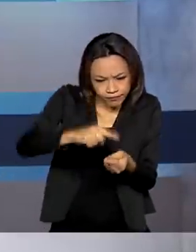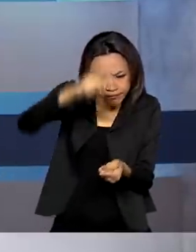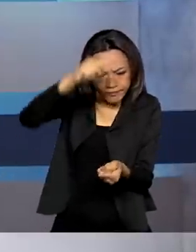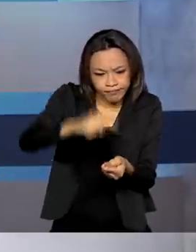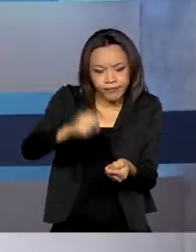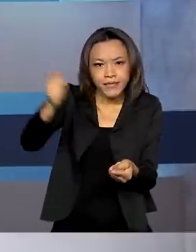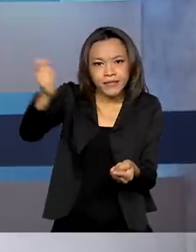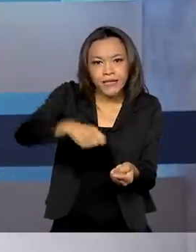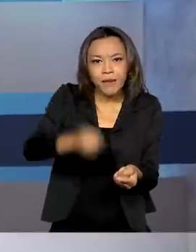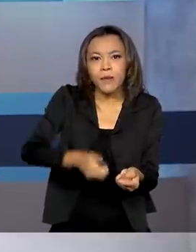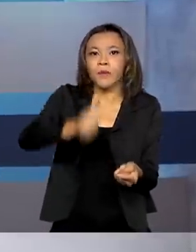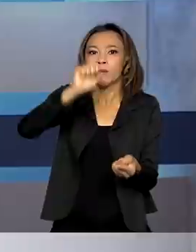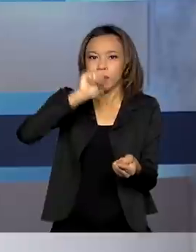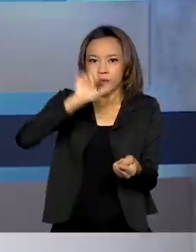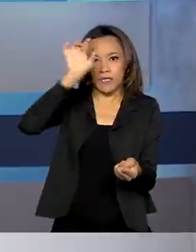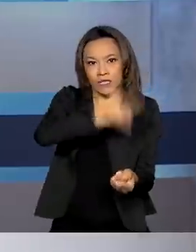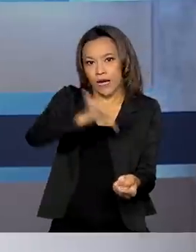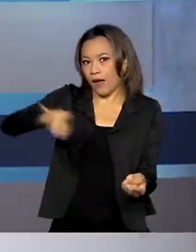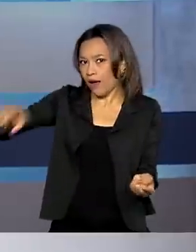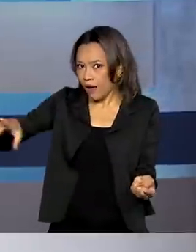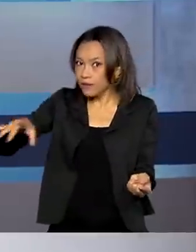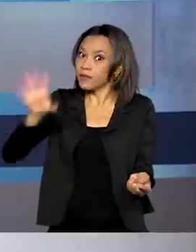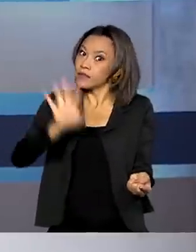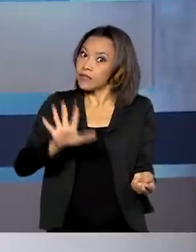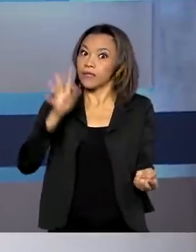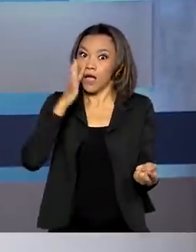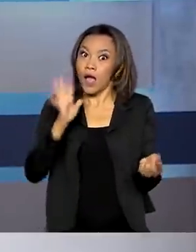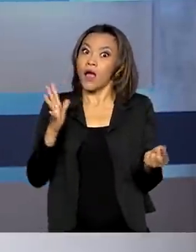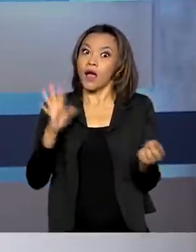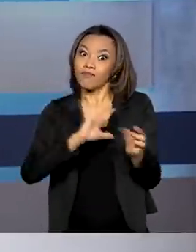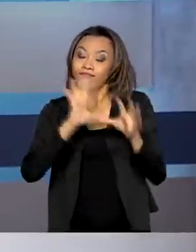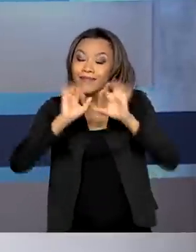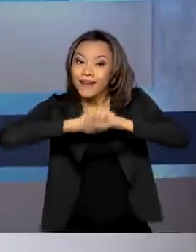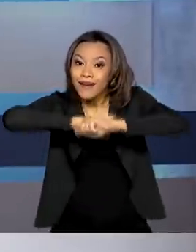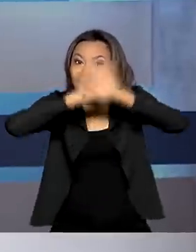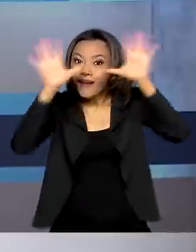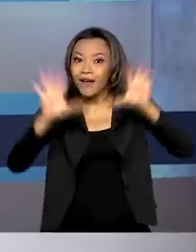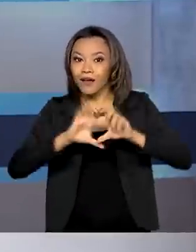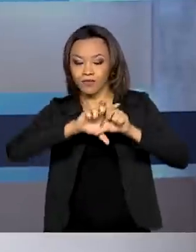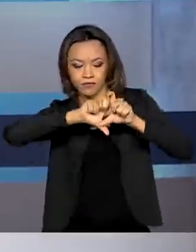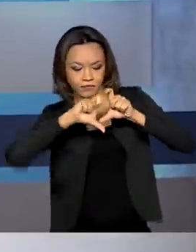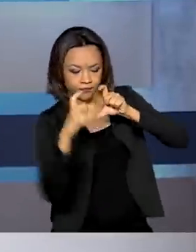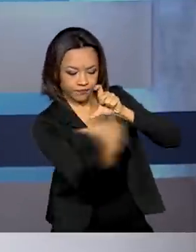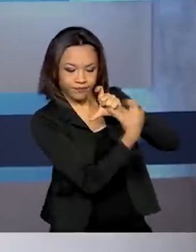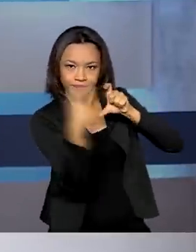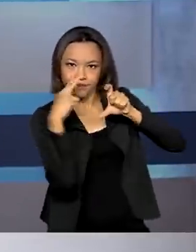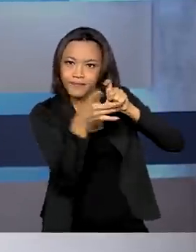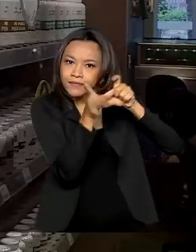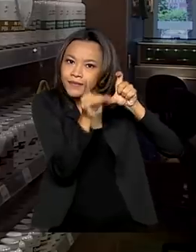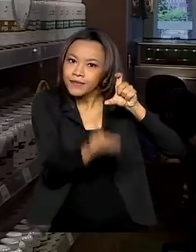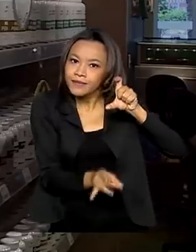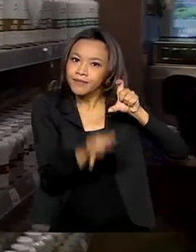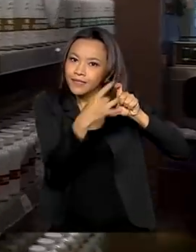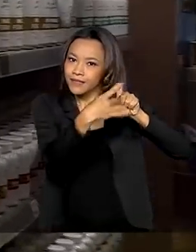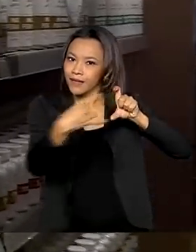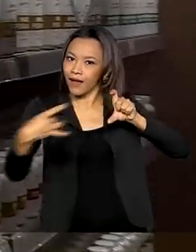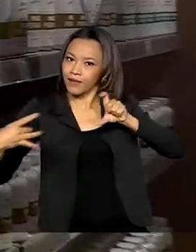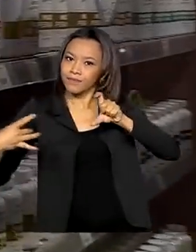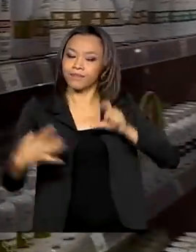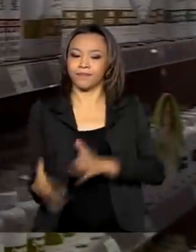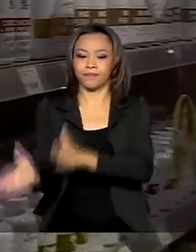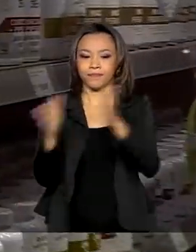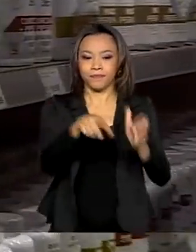permitida de cada substância. Tudo precisa estar à vista do consumidor nos rótulos de cada produto. Um